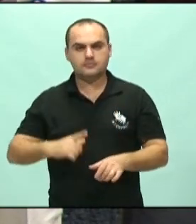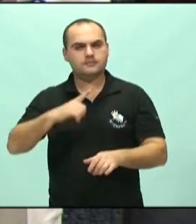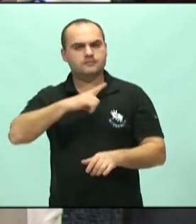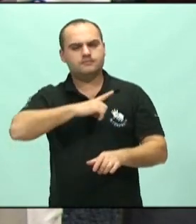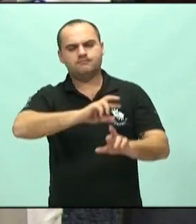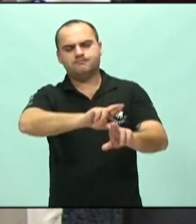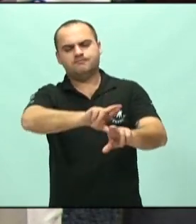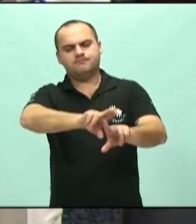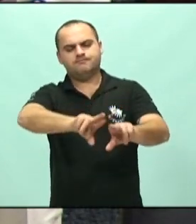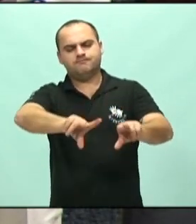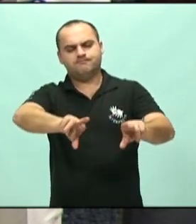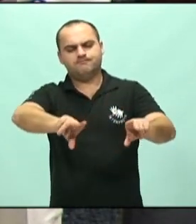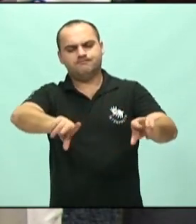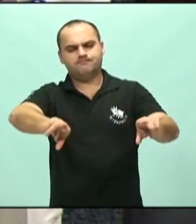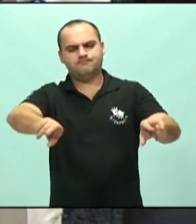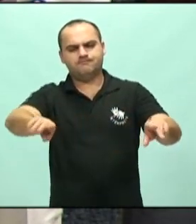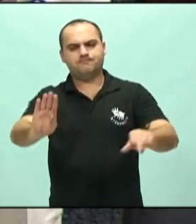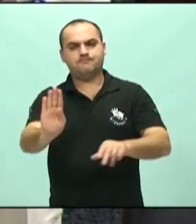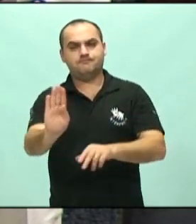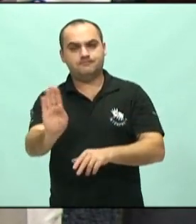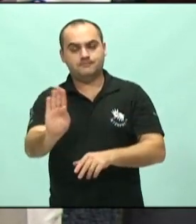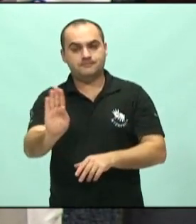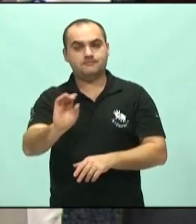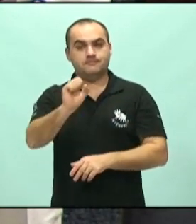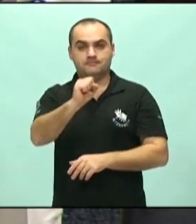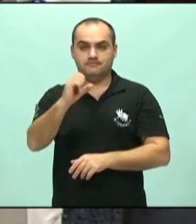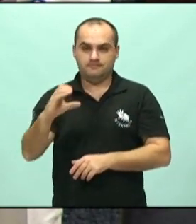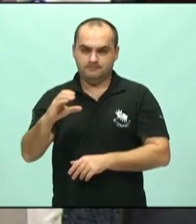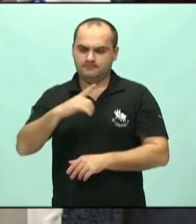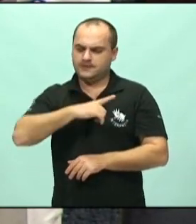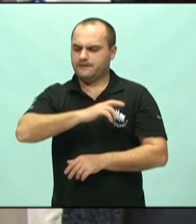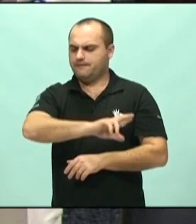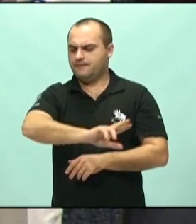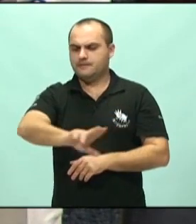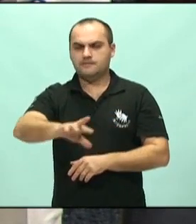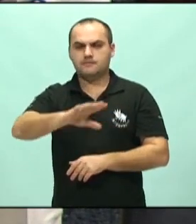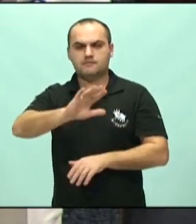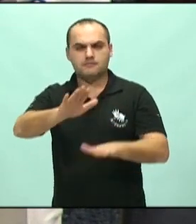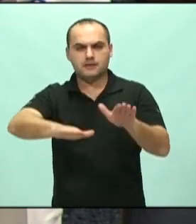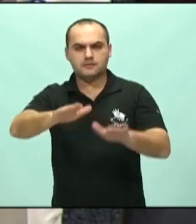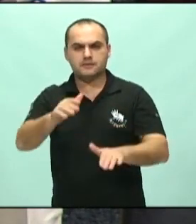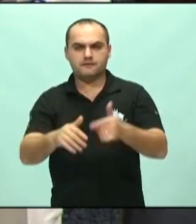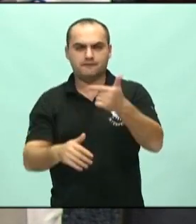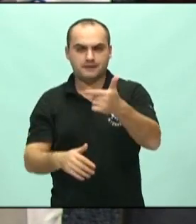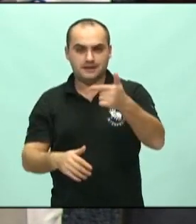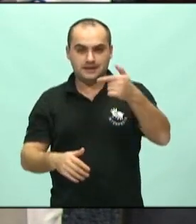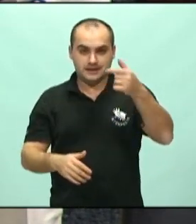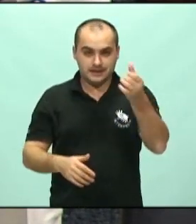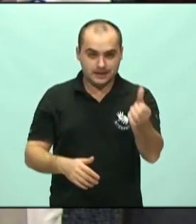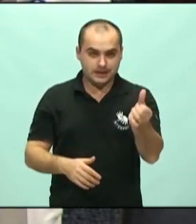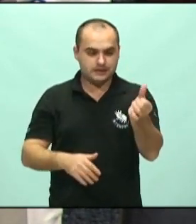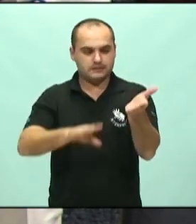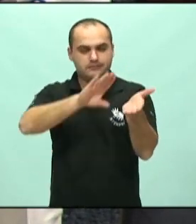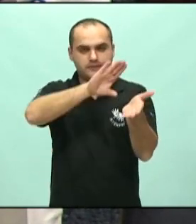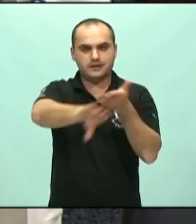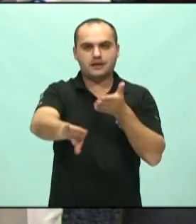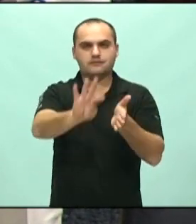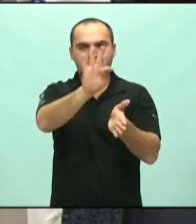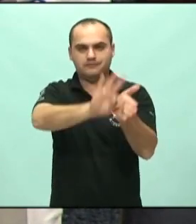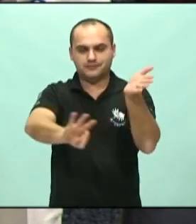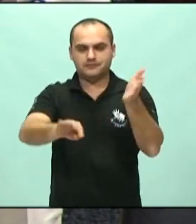incentivos de inúmeras cadeias produtivas de Santa Catarina. Foram cerca de 26 pontos que foram retirados dos incentivos.